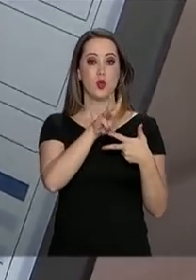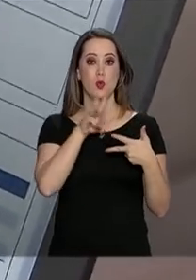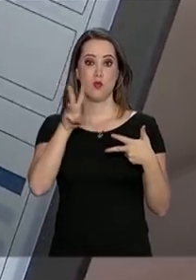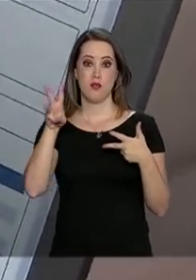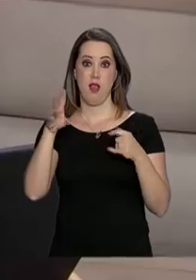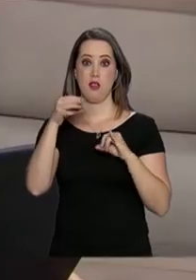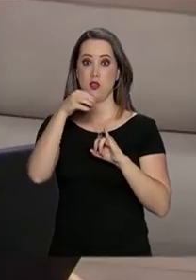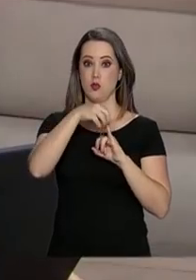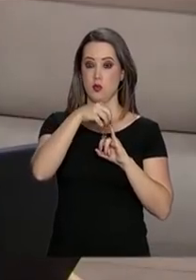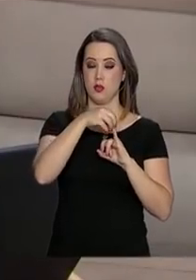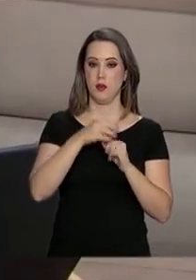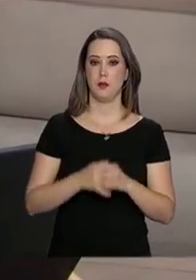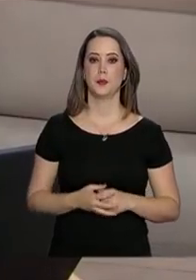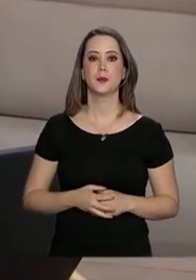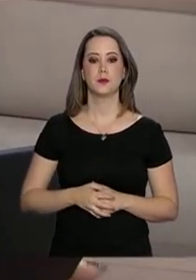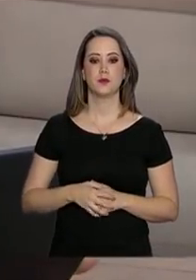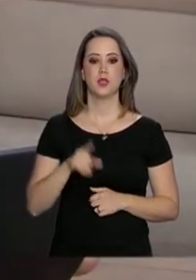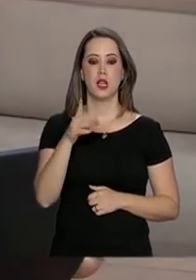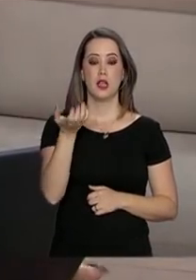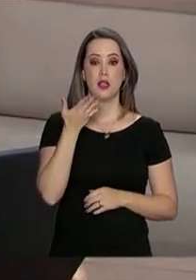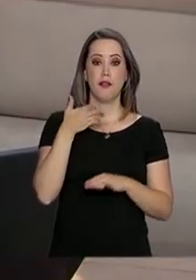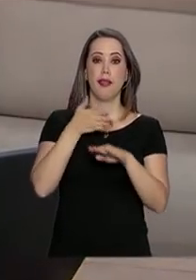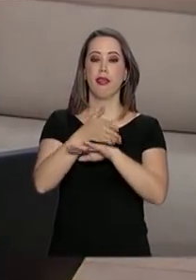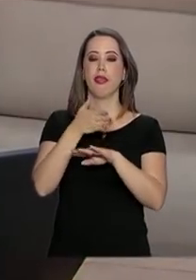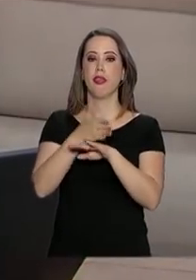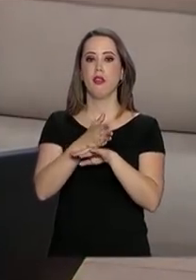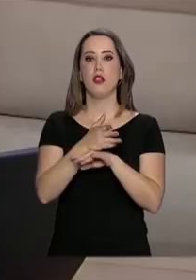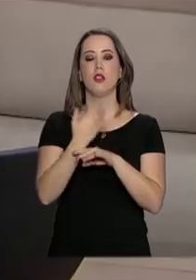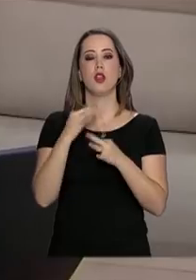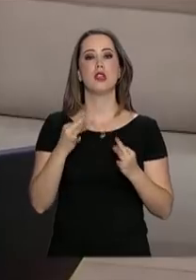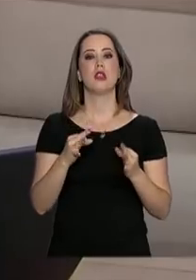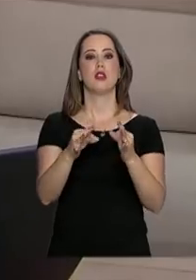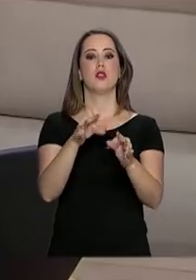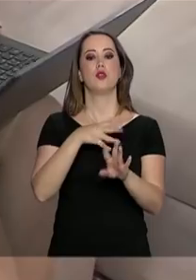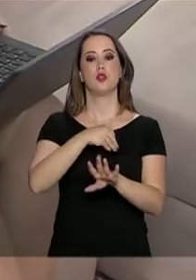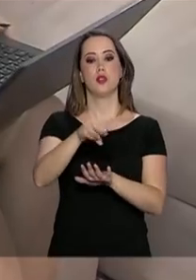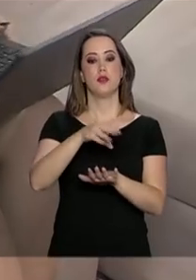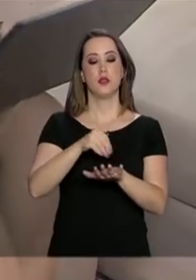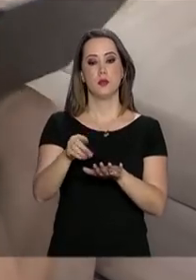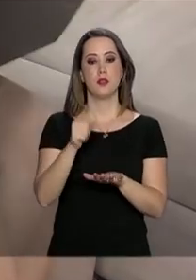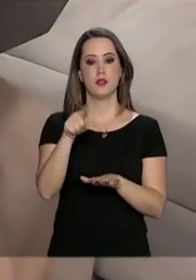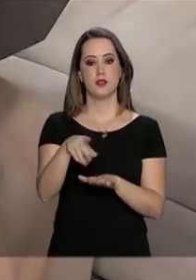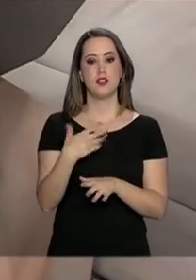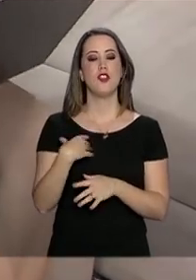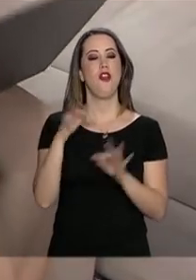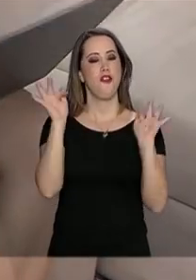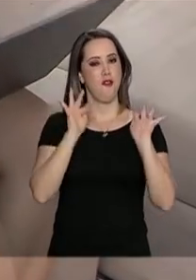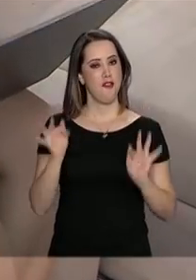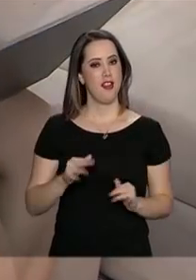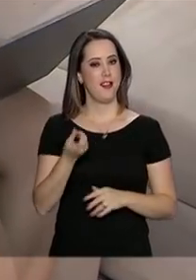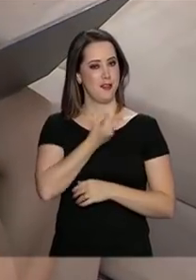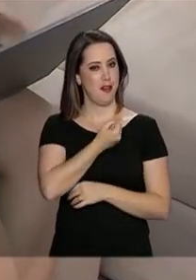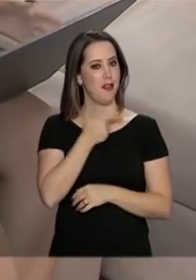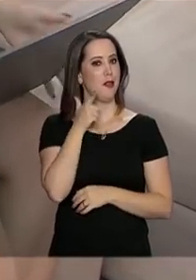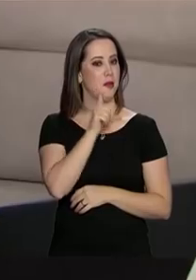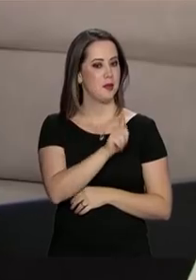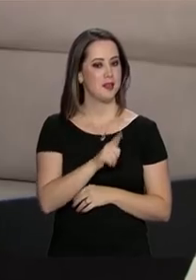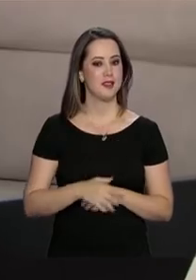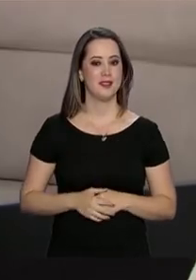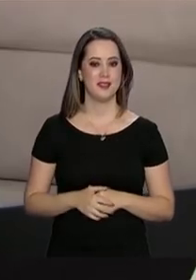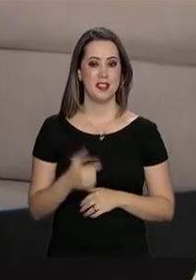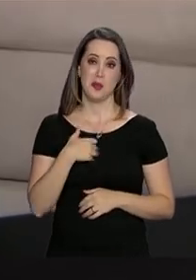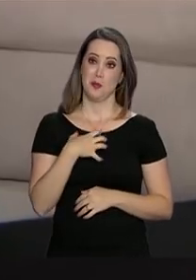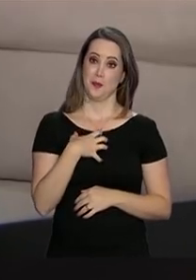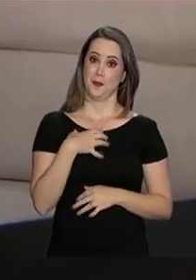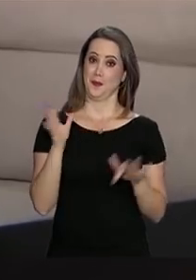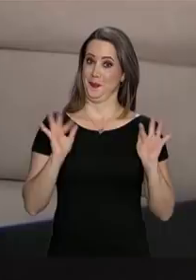do INEP. A estudante tenta uma vaga no curso de Tecnologia da Informação e ficou contente com as notas obtidas. Eu fiquei